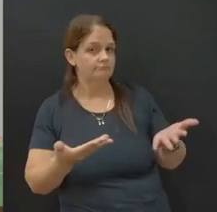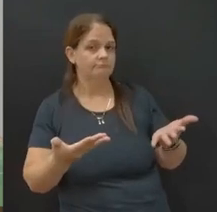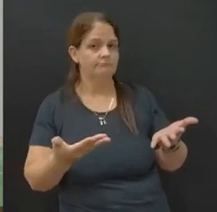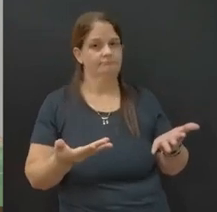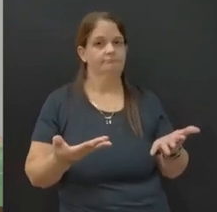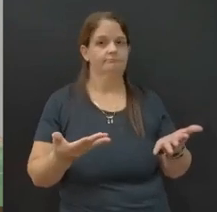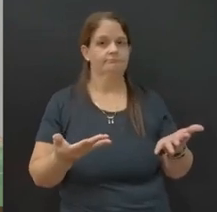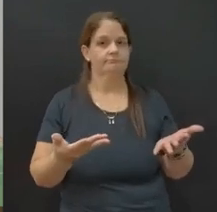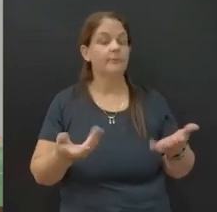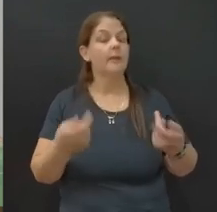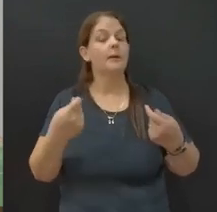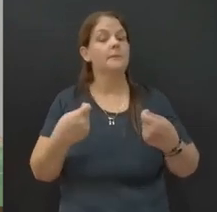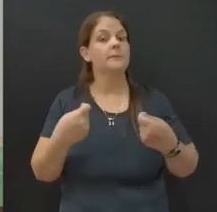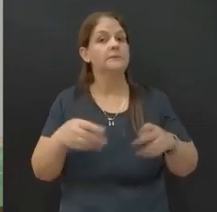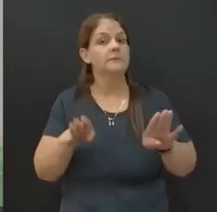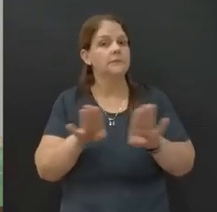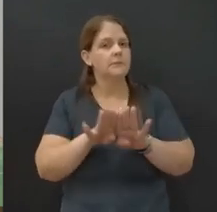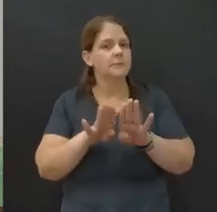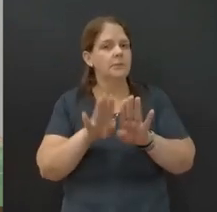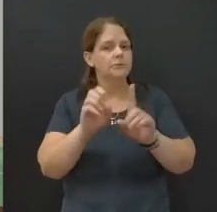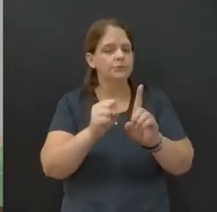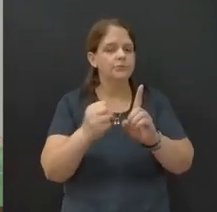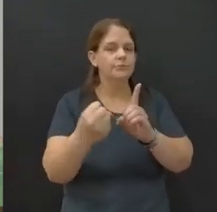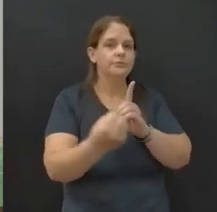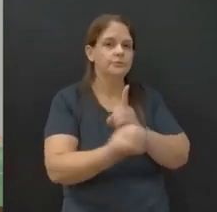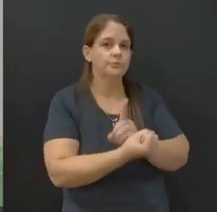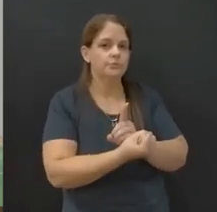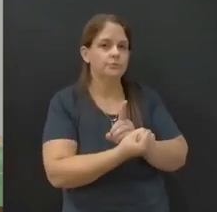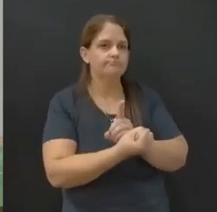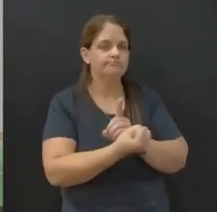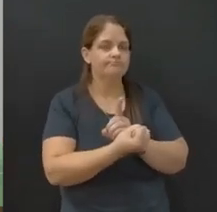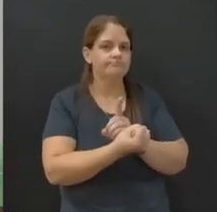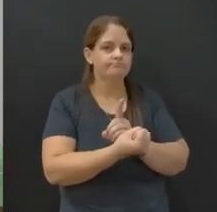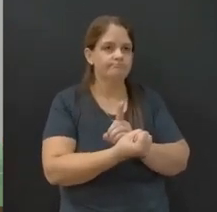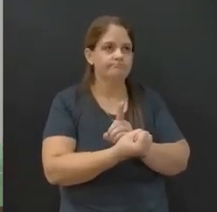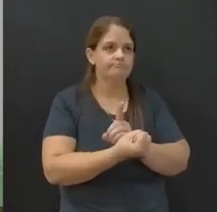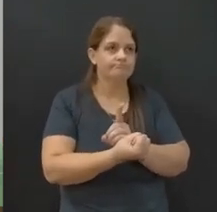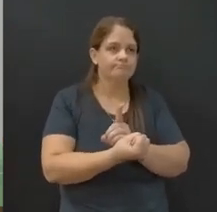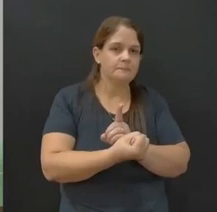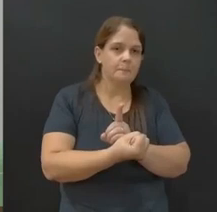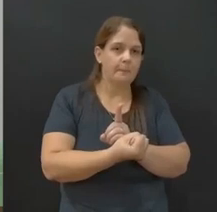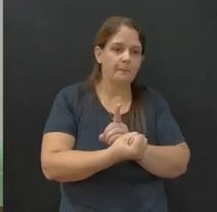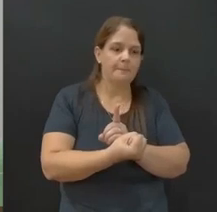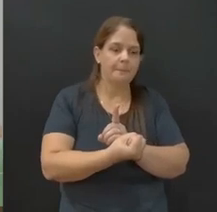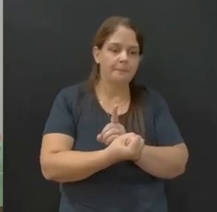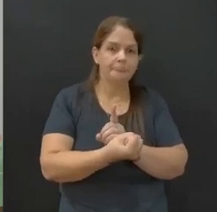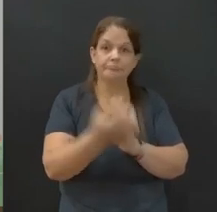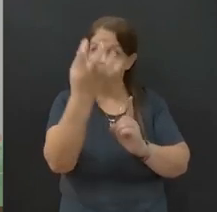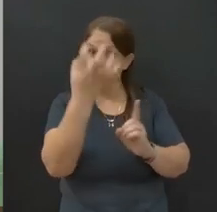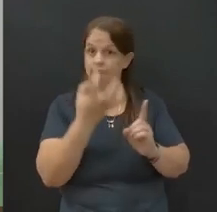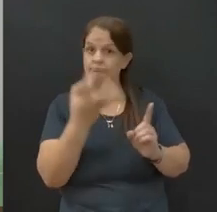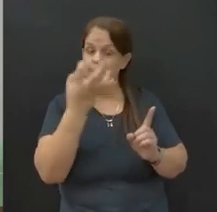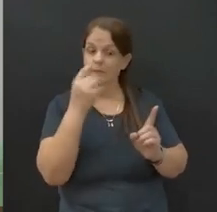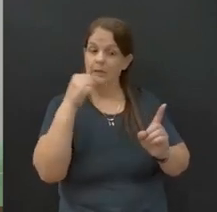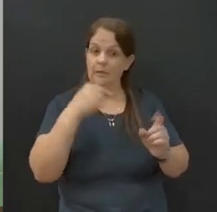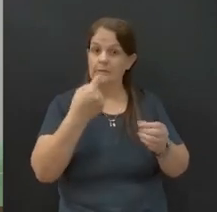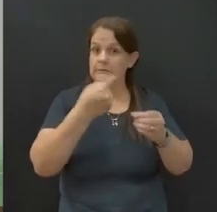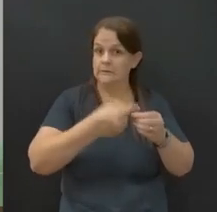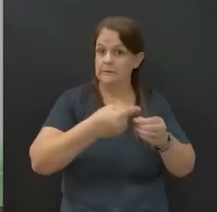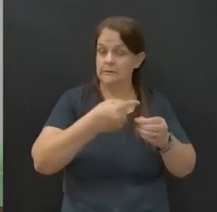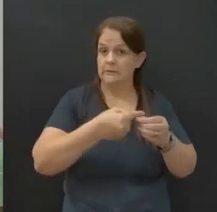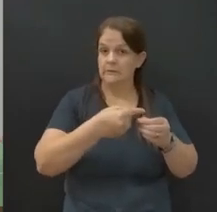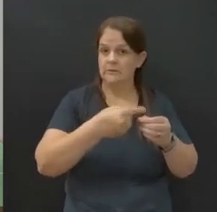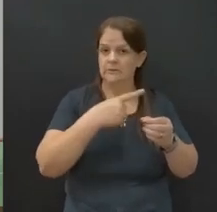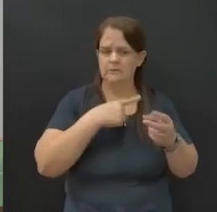É preciso, inclusive, a sociedade enxergar que, com seriedade nesse município, tem